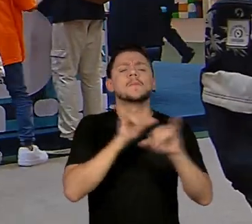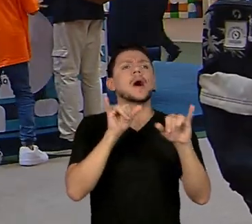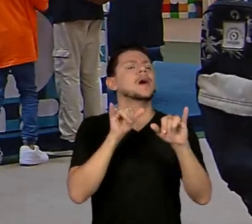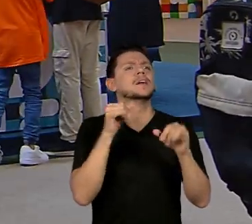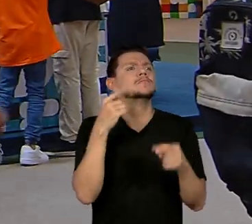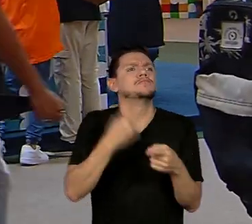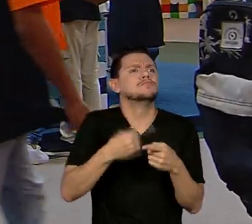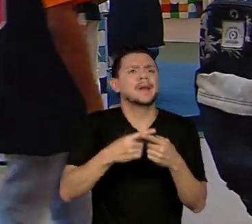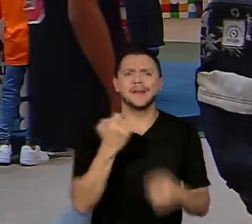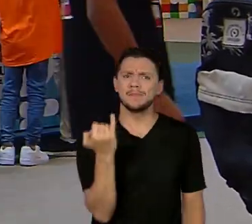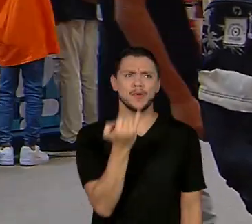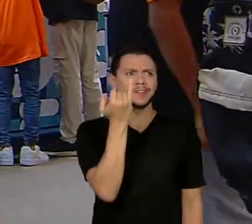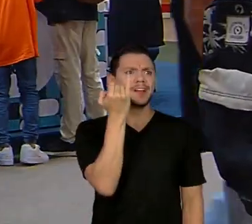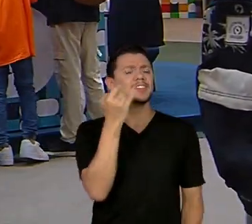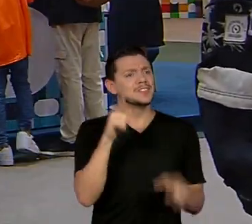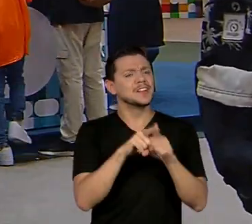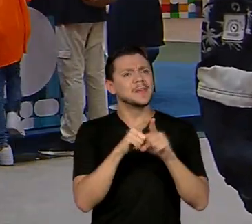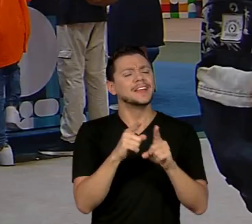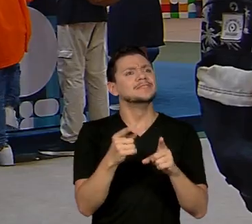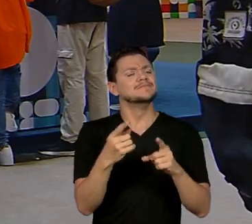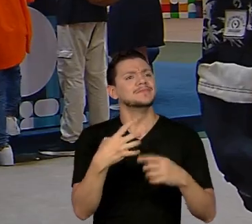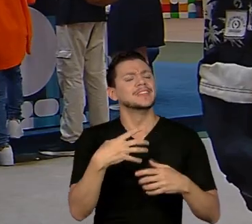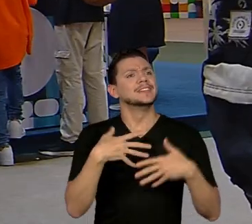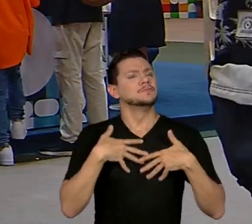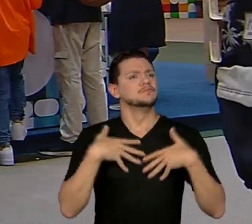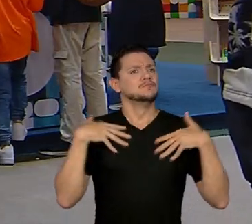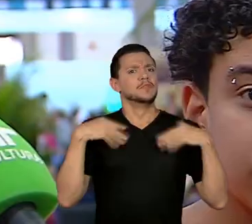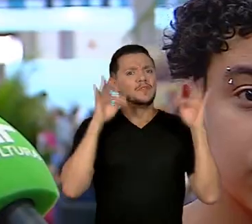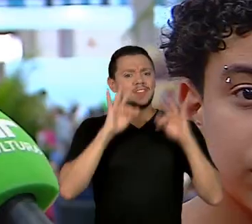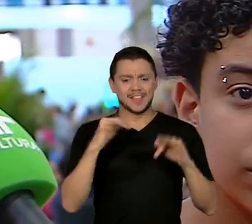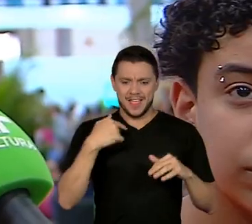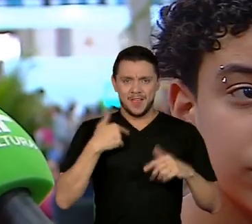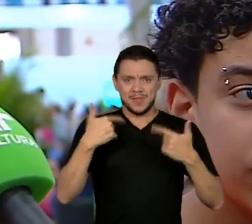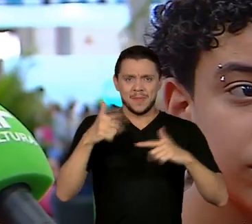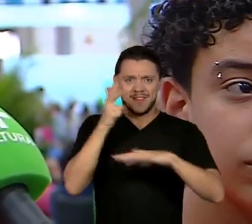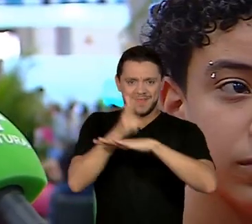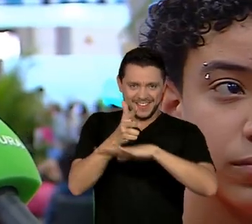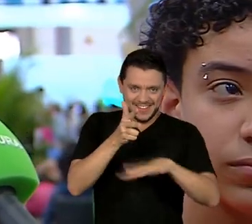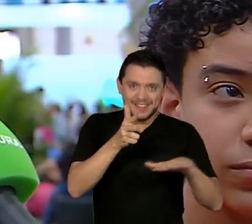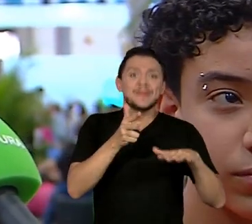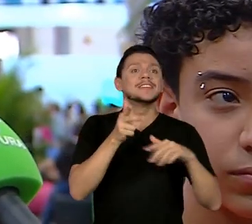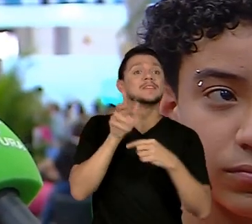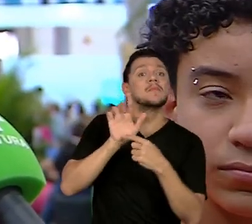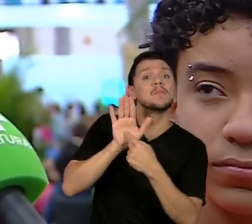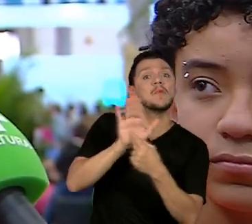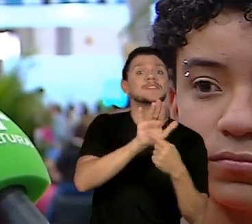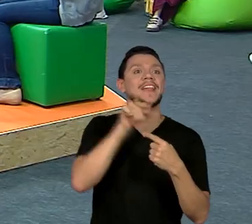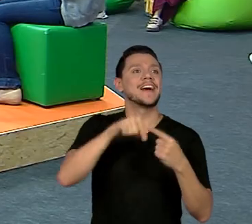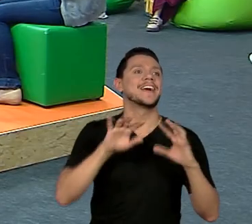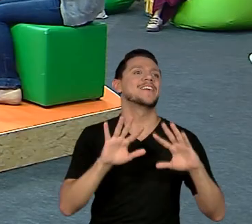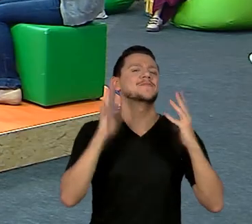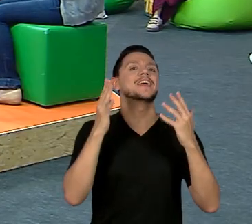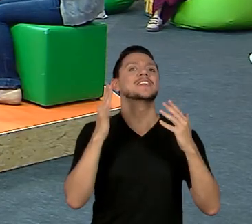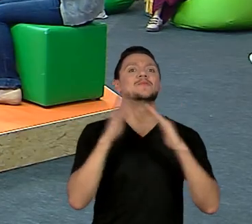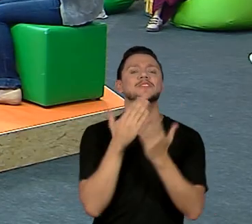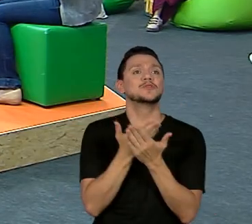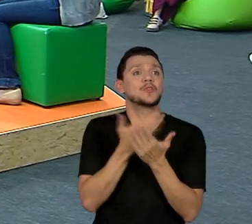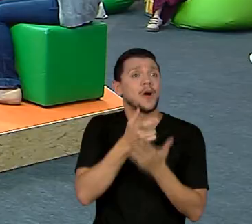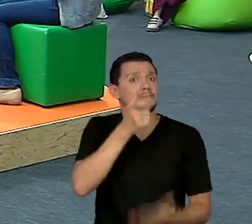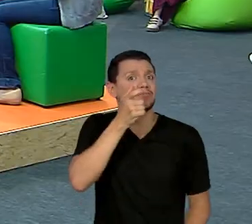importante e também é muito gratificante estar aqui como imprensa para registrar todo esse evento e deixar para a nossa escola ver.